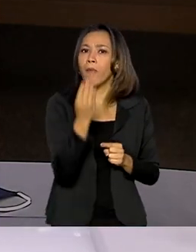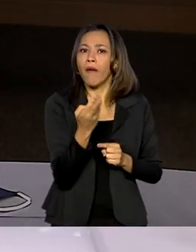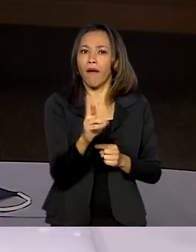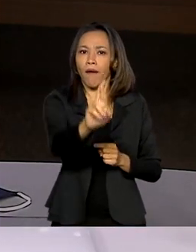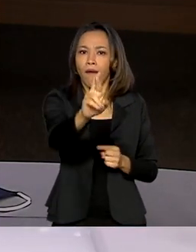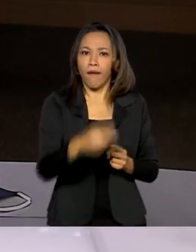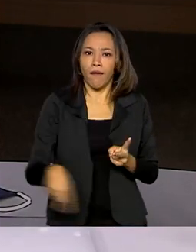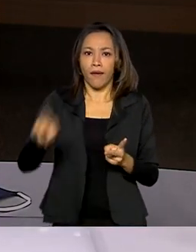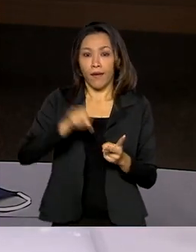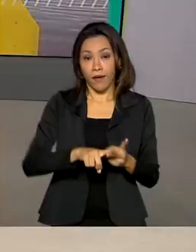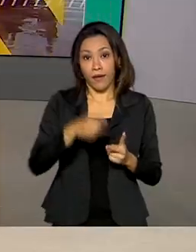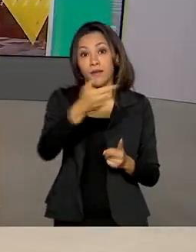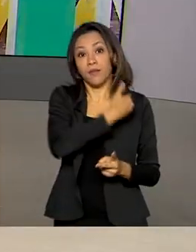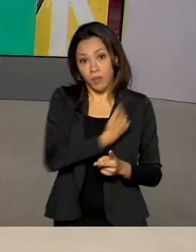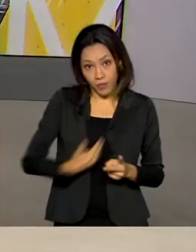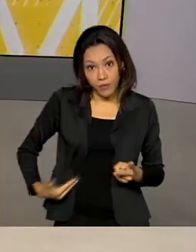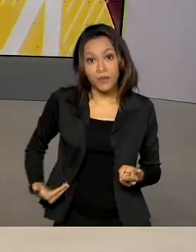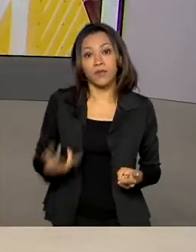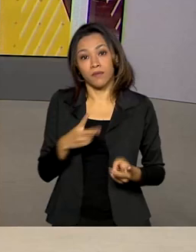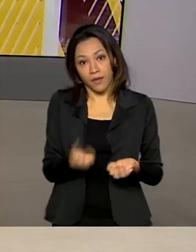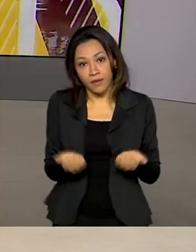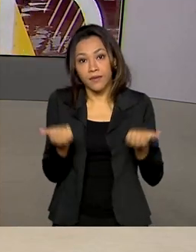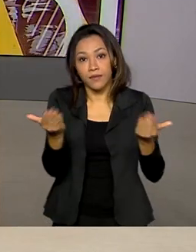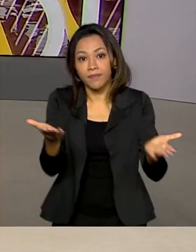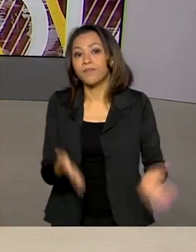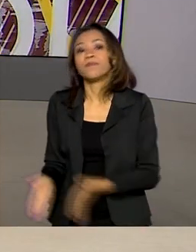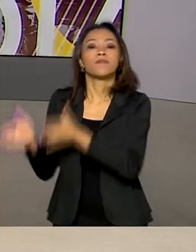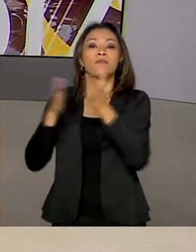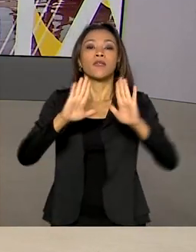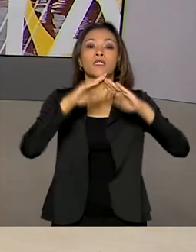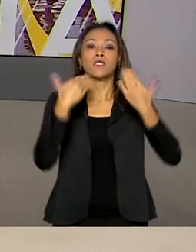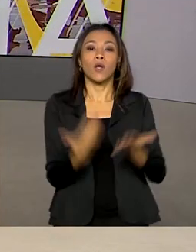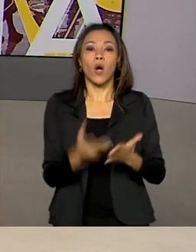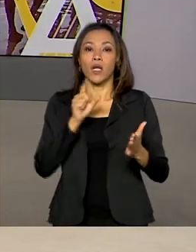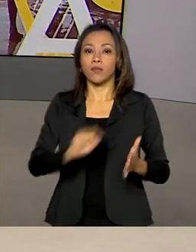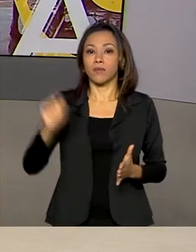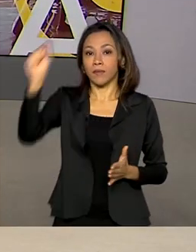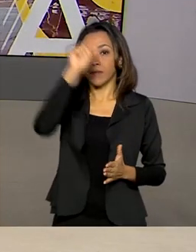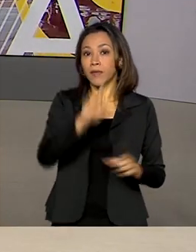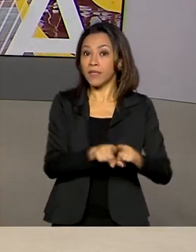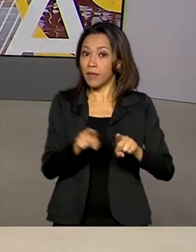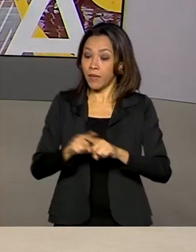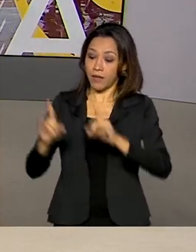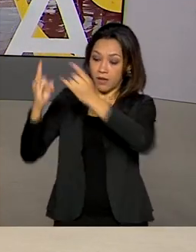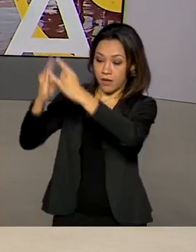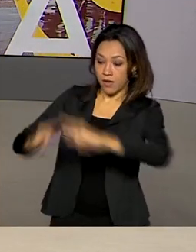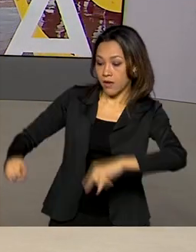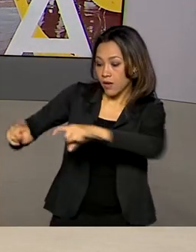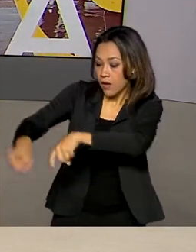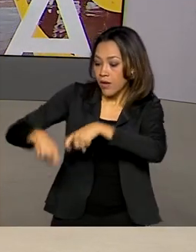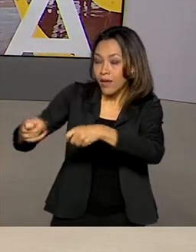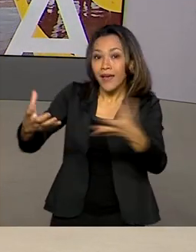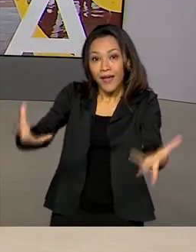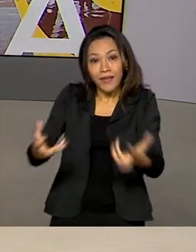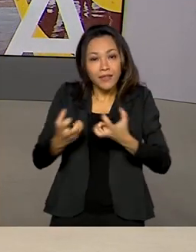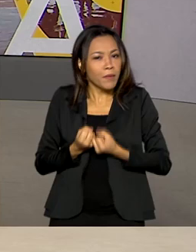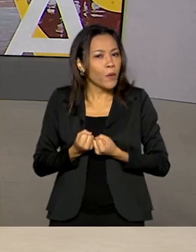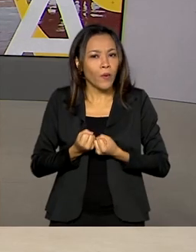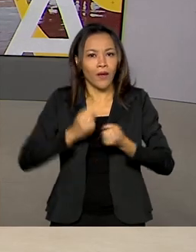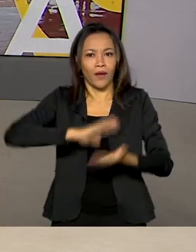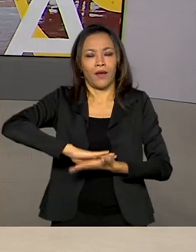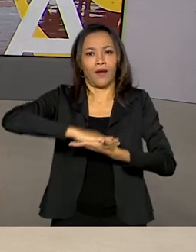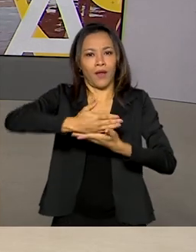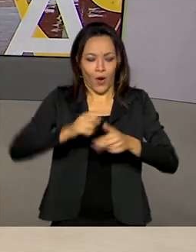privativa de governo. Escolas públicas e assentamentos rurais receberam computadores que estavam